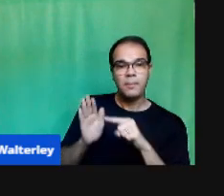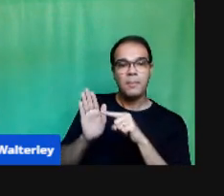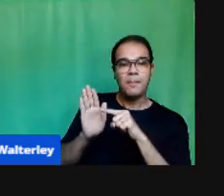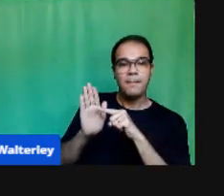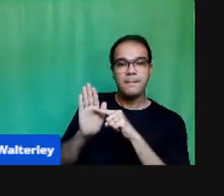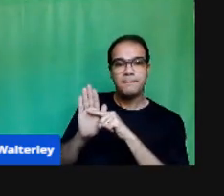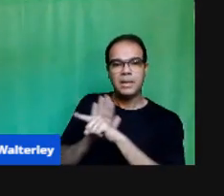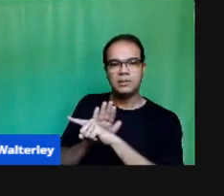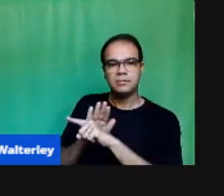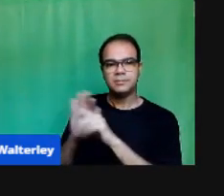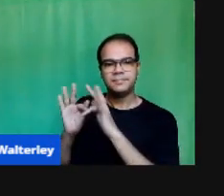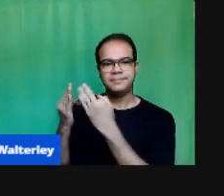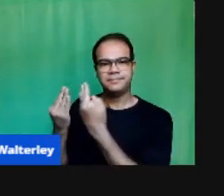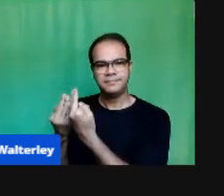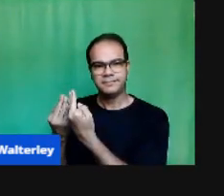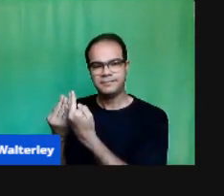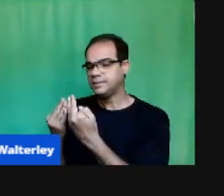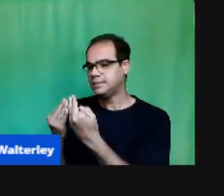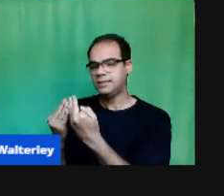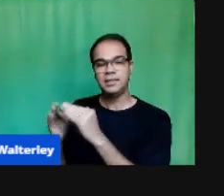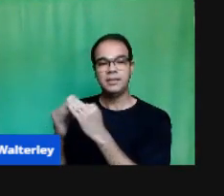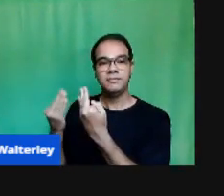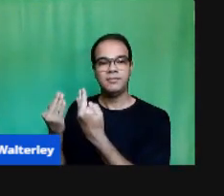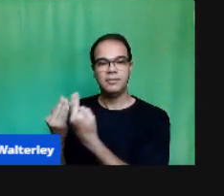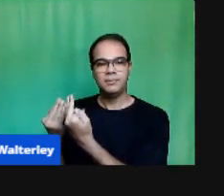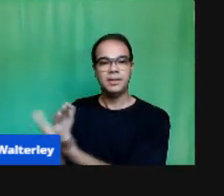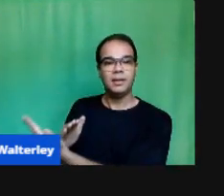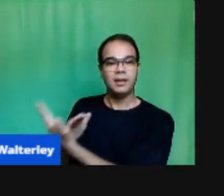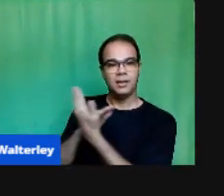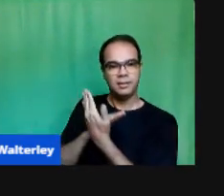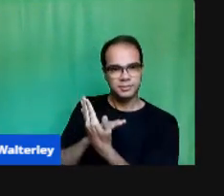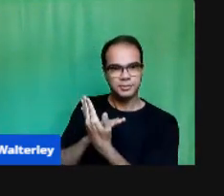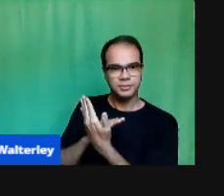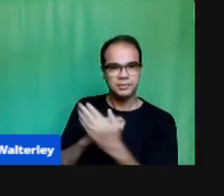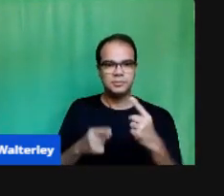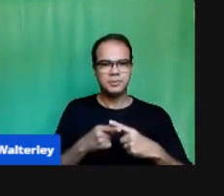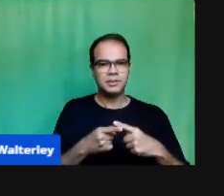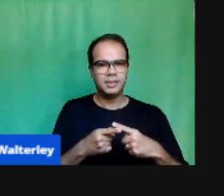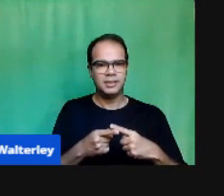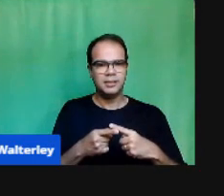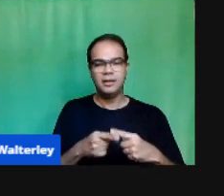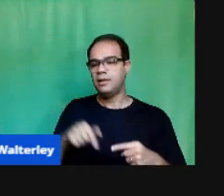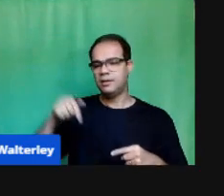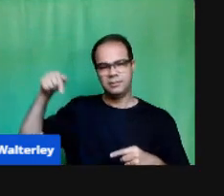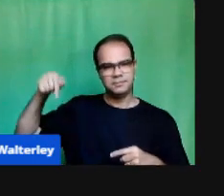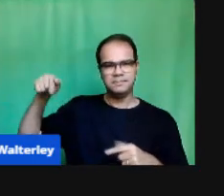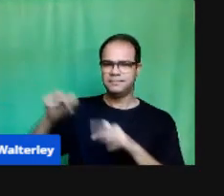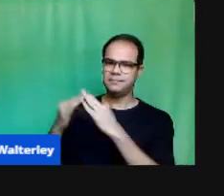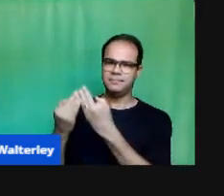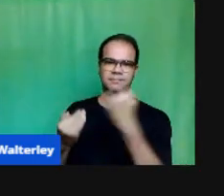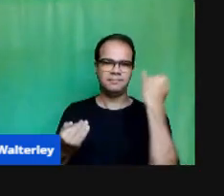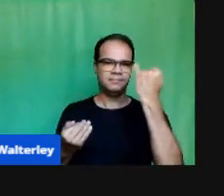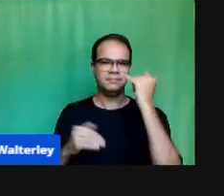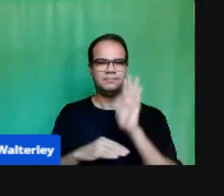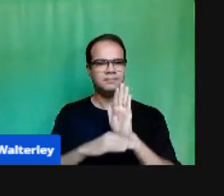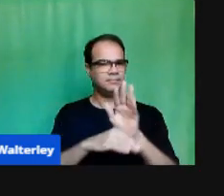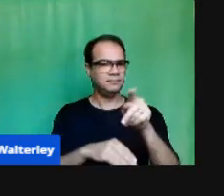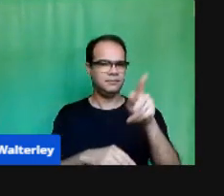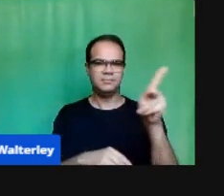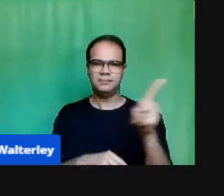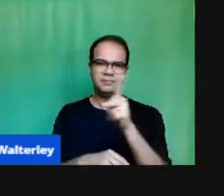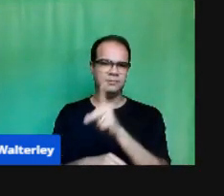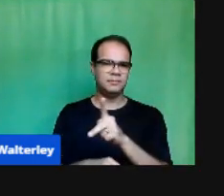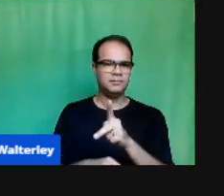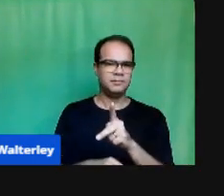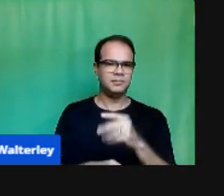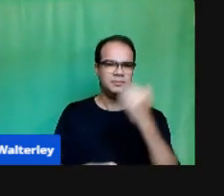são os nossos Familiares Porque isso vai Contribuir Também Para a nossa Prática de avaliação A partir do momento